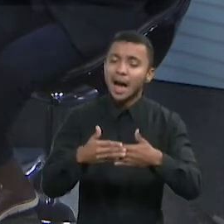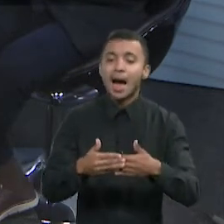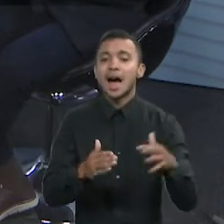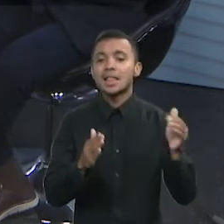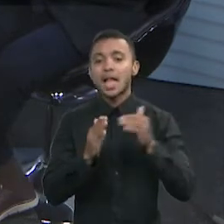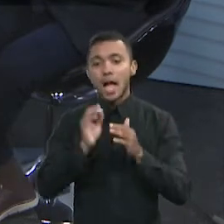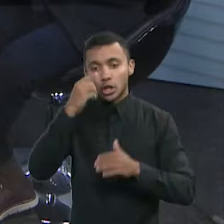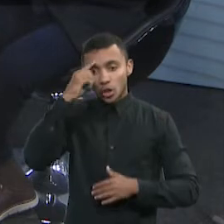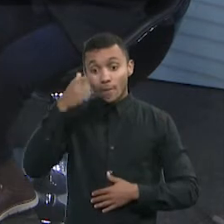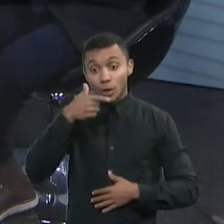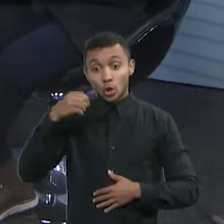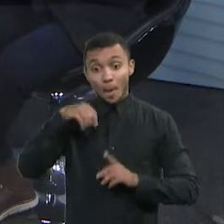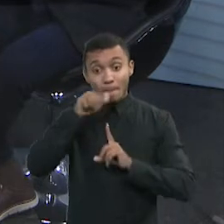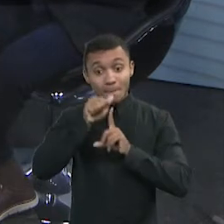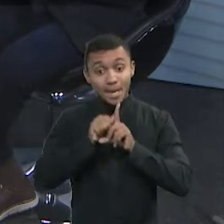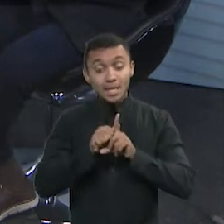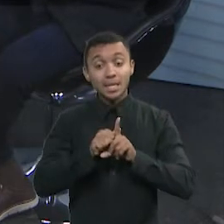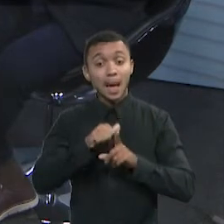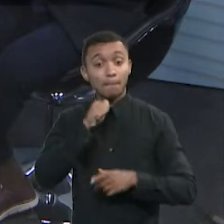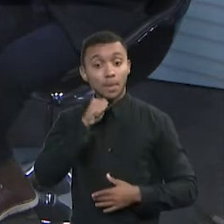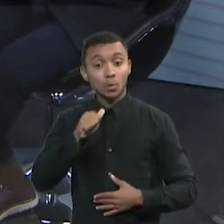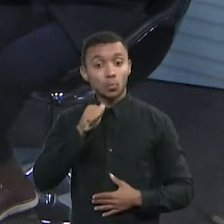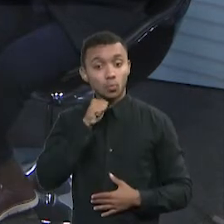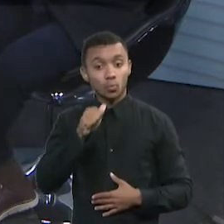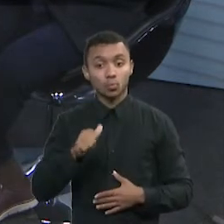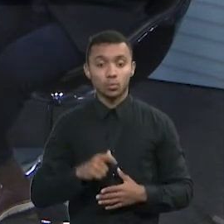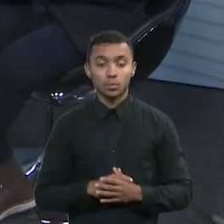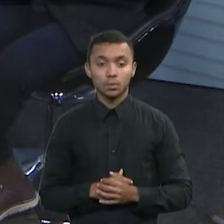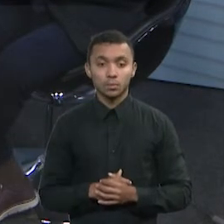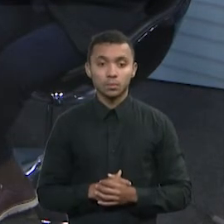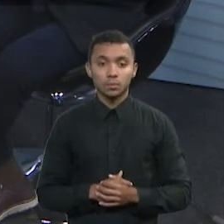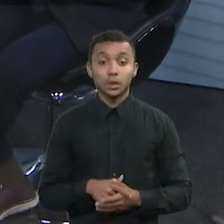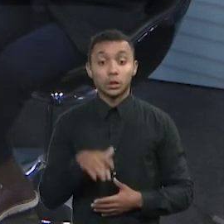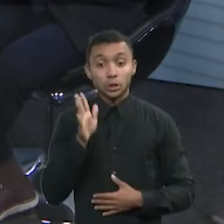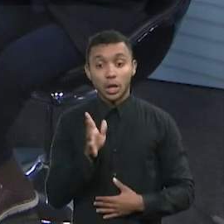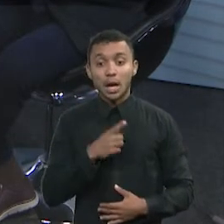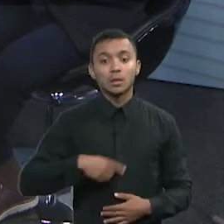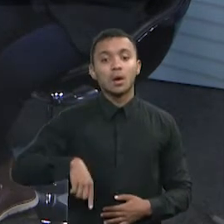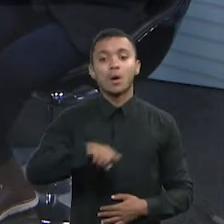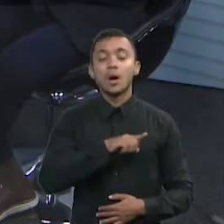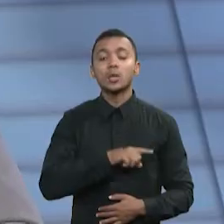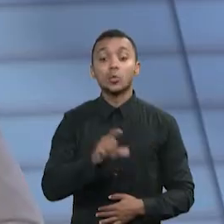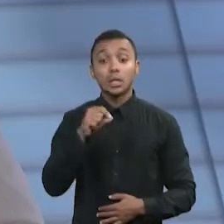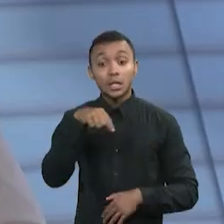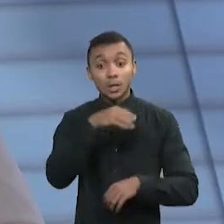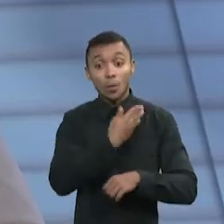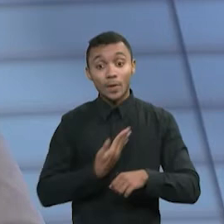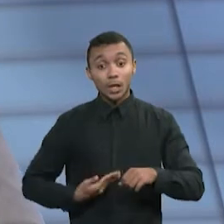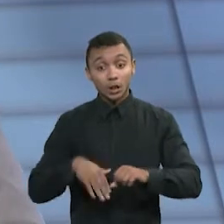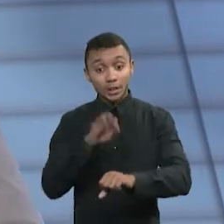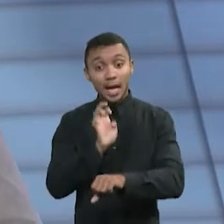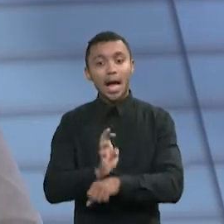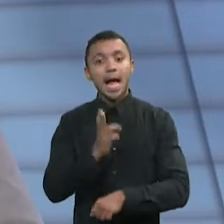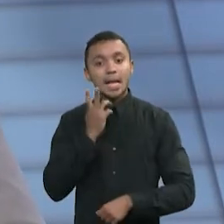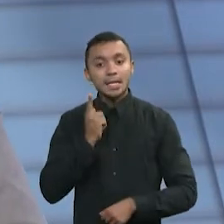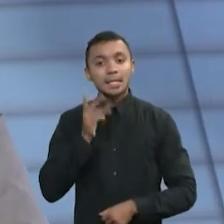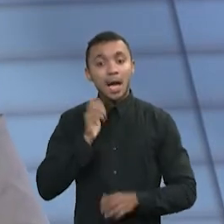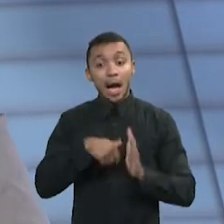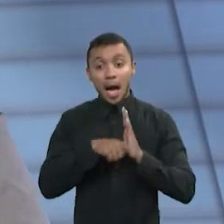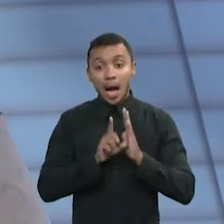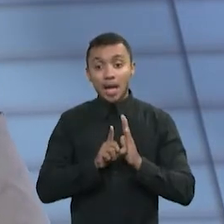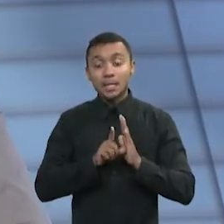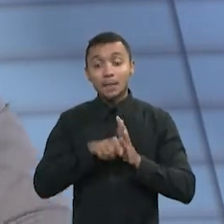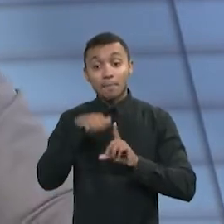adesão de todas as transações. Só deixando claro também que nós já tivemos aqui no estado do Ceará um refis estadual em dezembro de